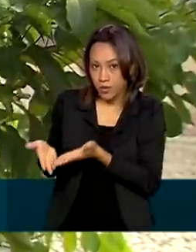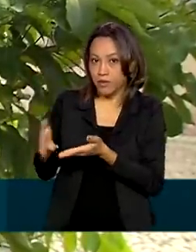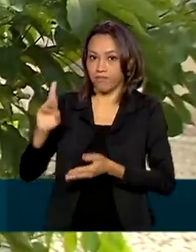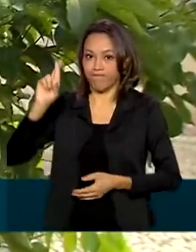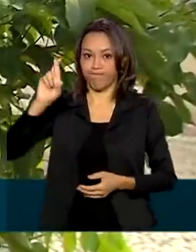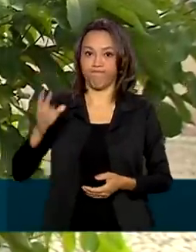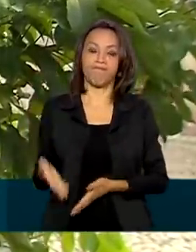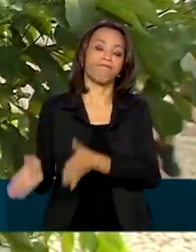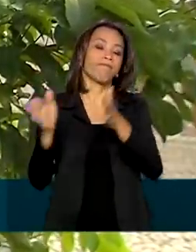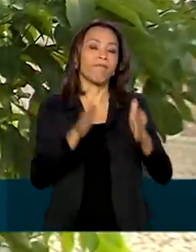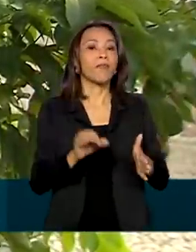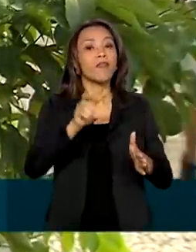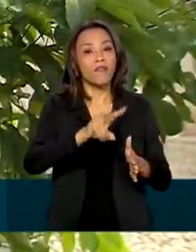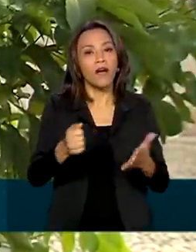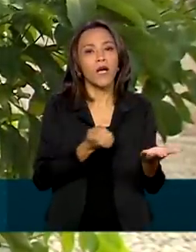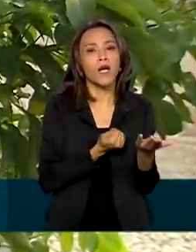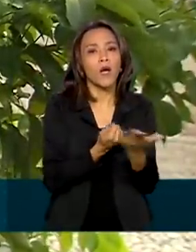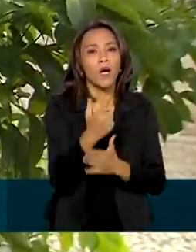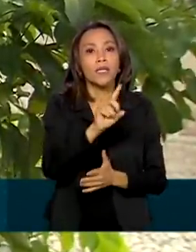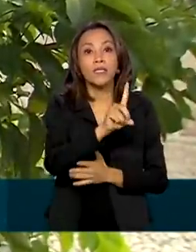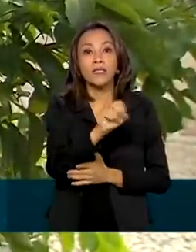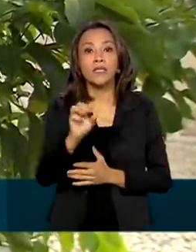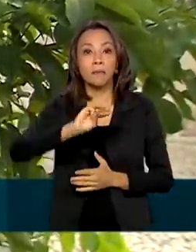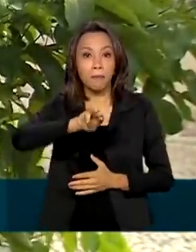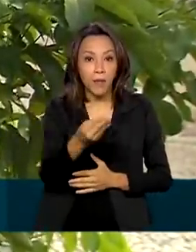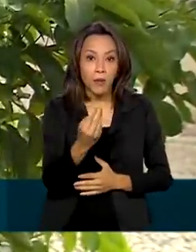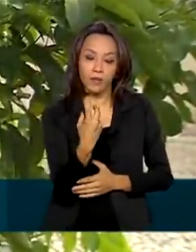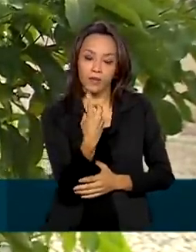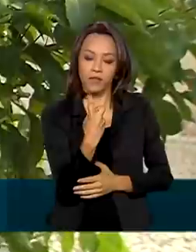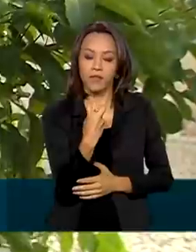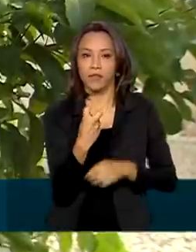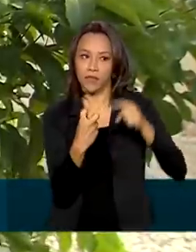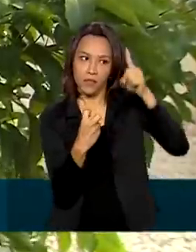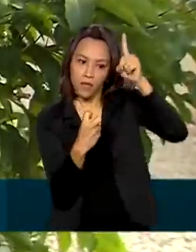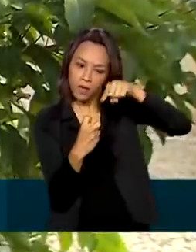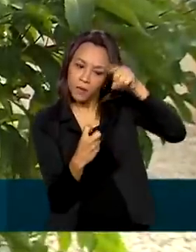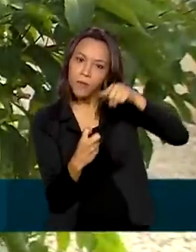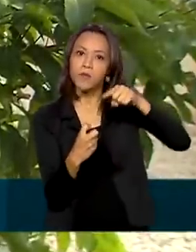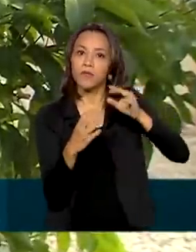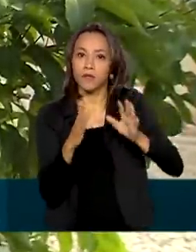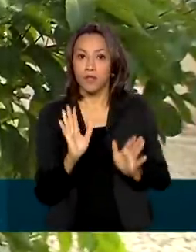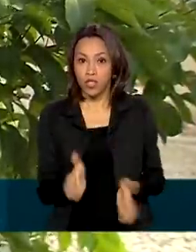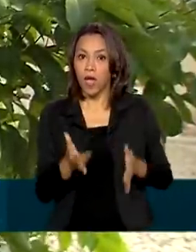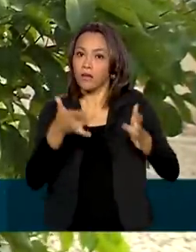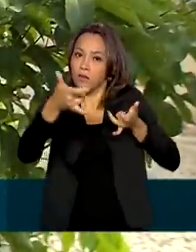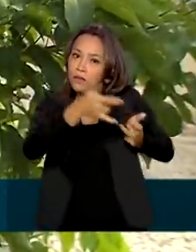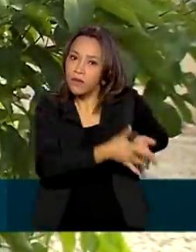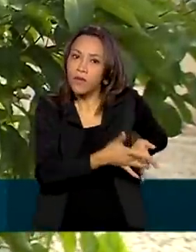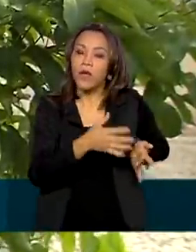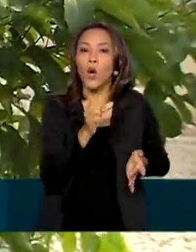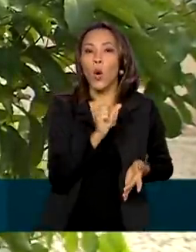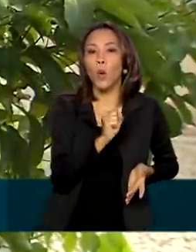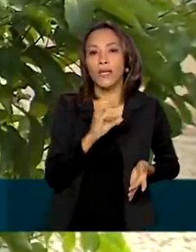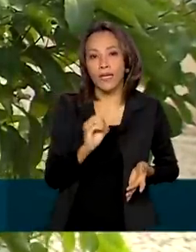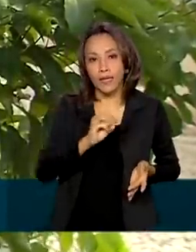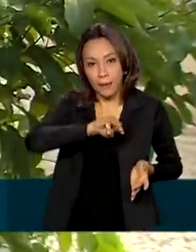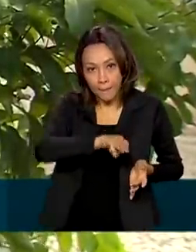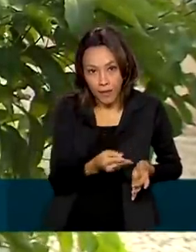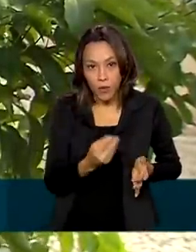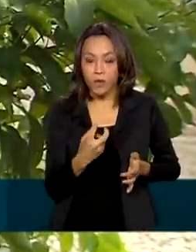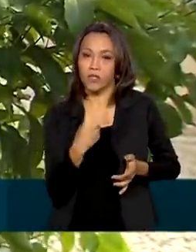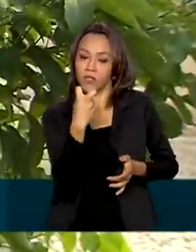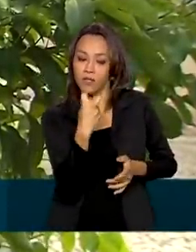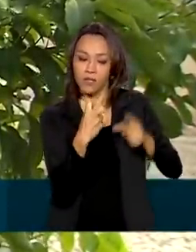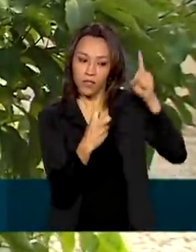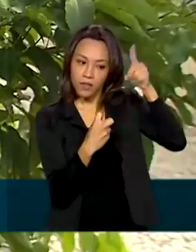mais de 100 milhões de seringas e agulhas para vacinação. Atualmente, o país já conta com o estoque de 80 milhões de seringas e agulhas